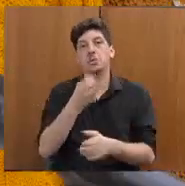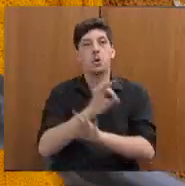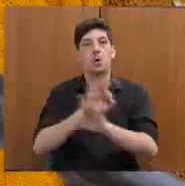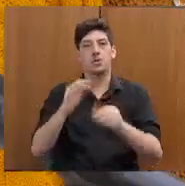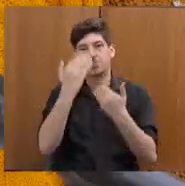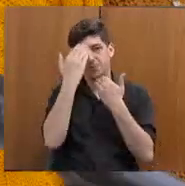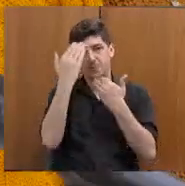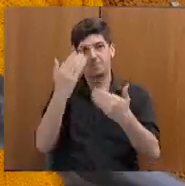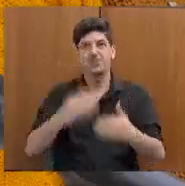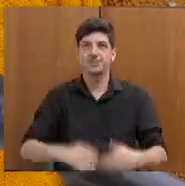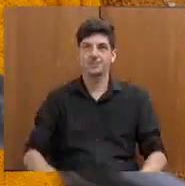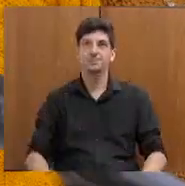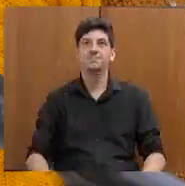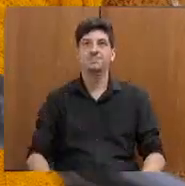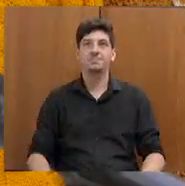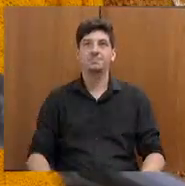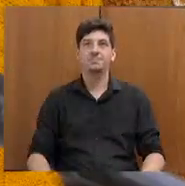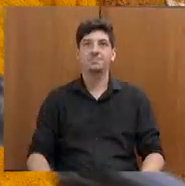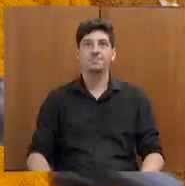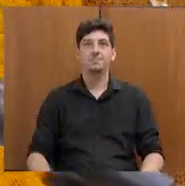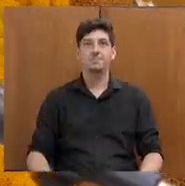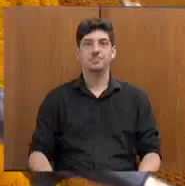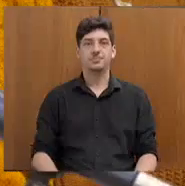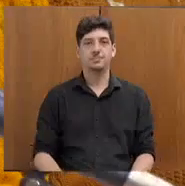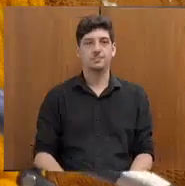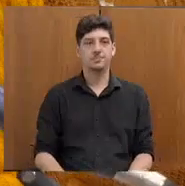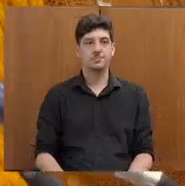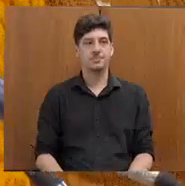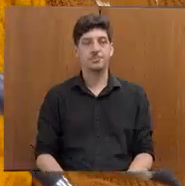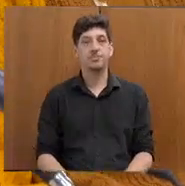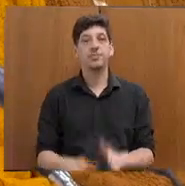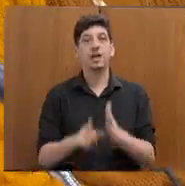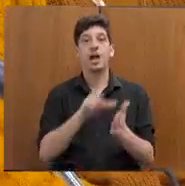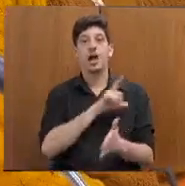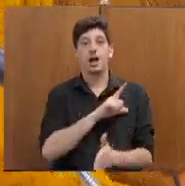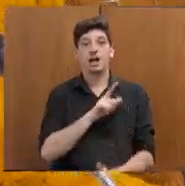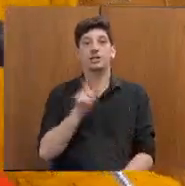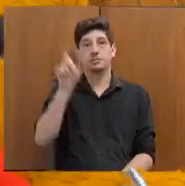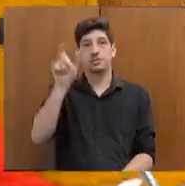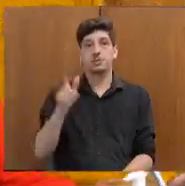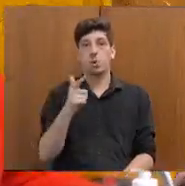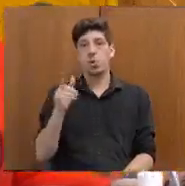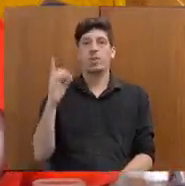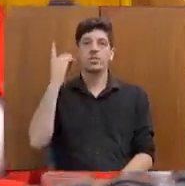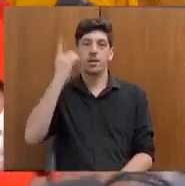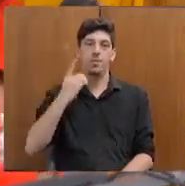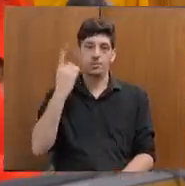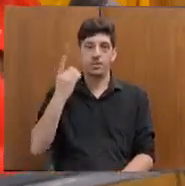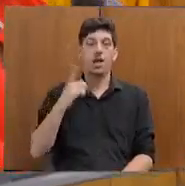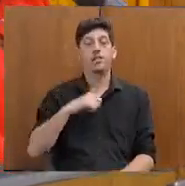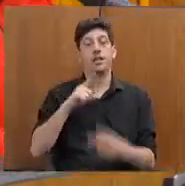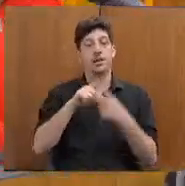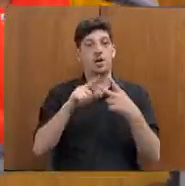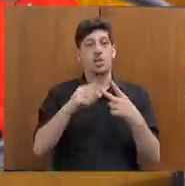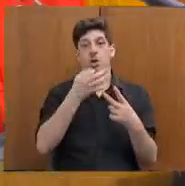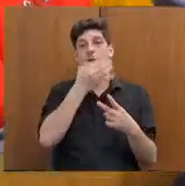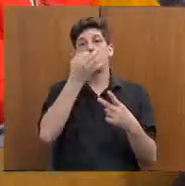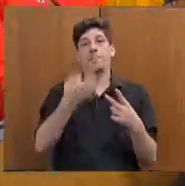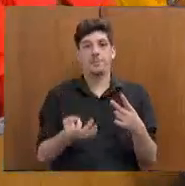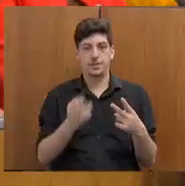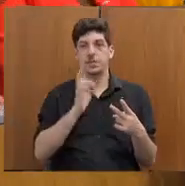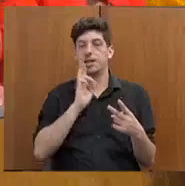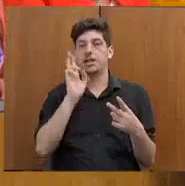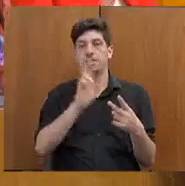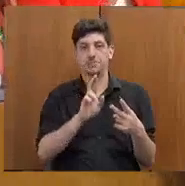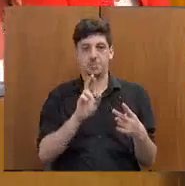Obrigada. Eu gostaria, antes, de passar para a lava, para o próximo deputado, fazer duas observações nessa resposta